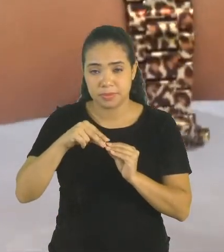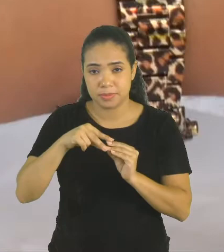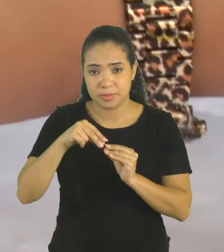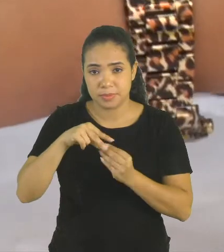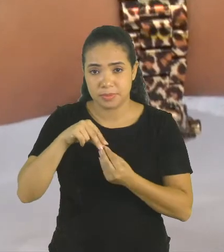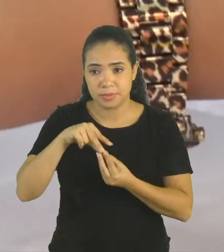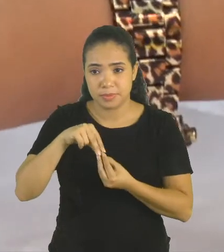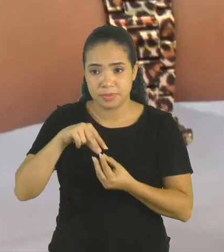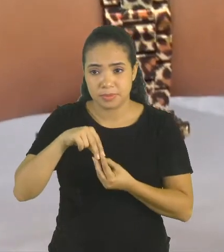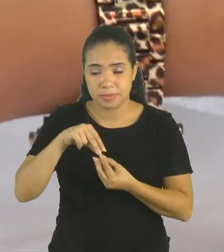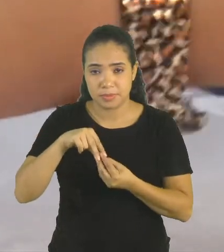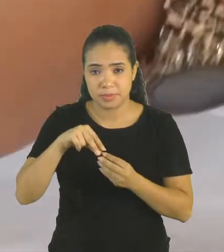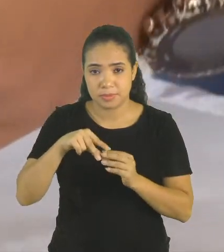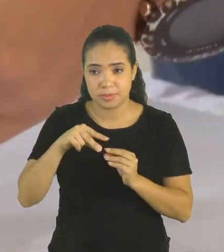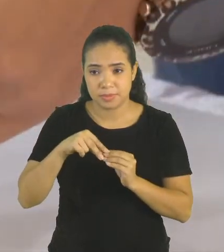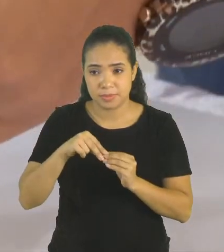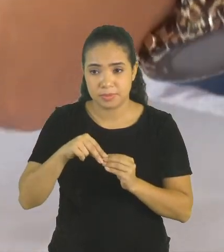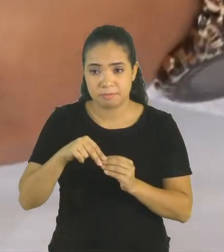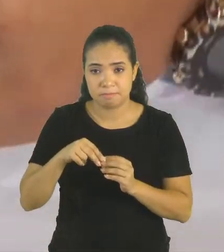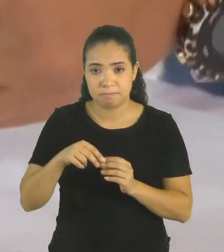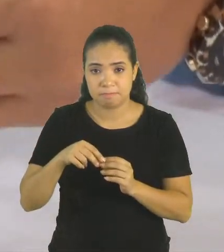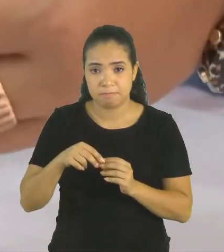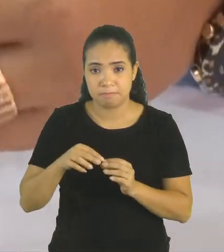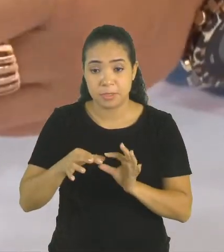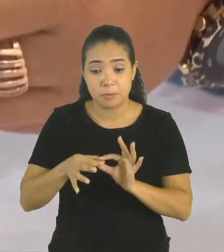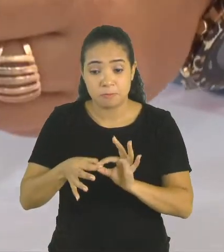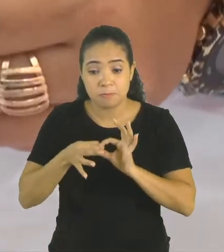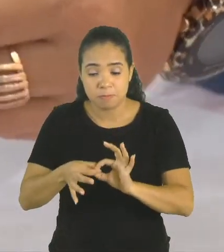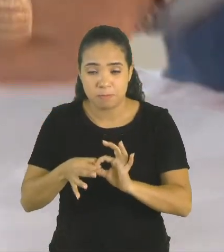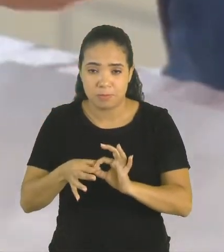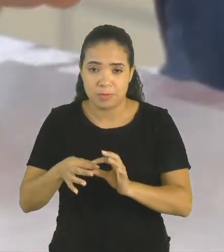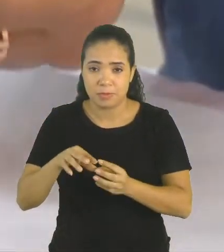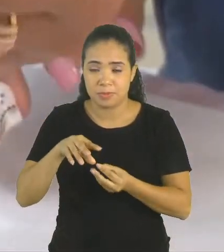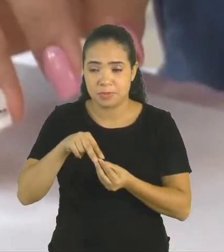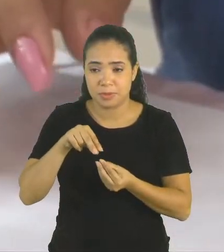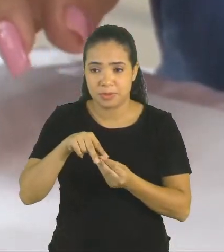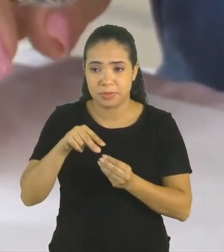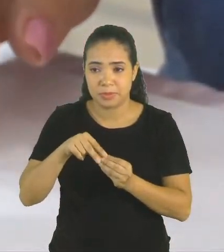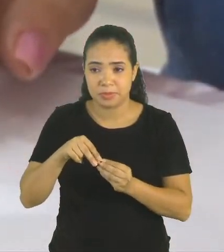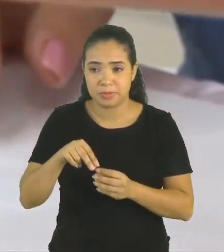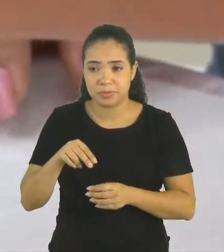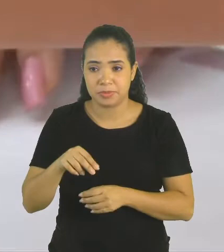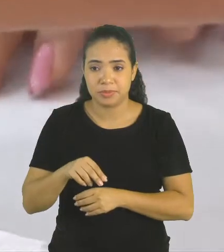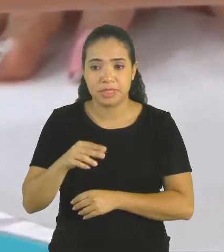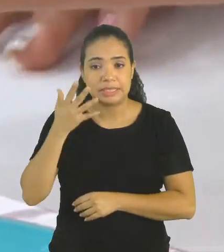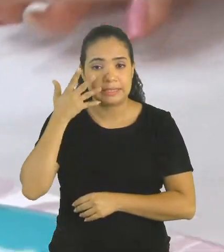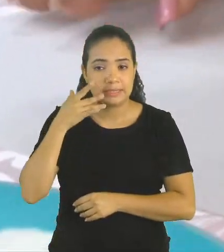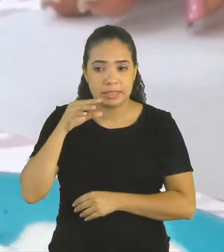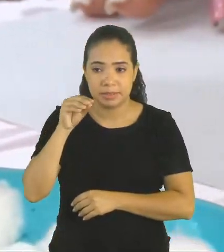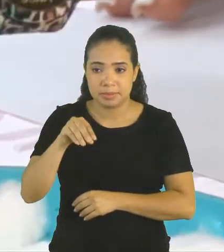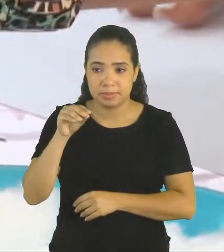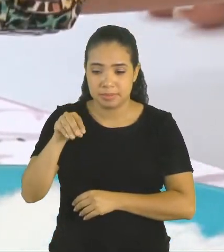bem seguro. E aí, a criança vai